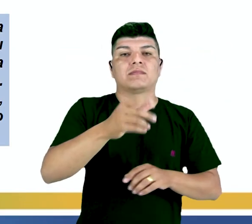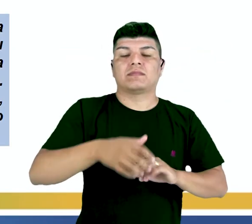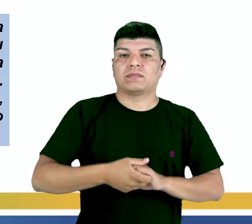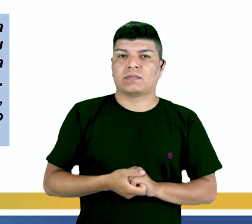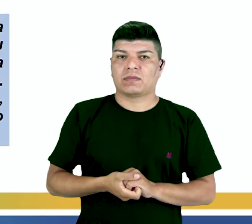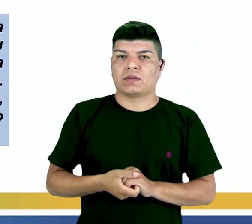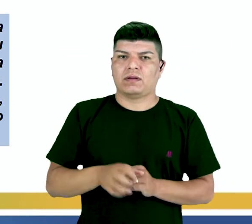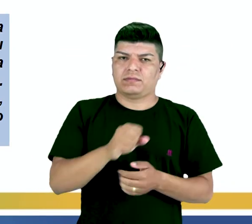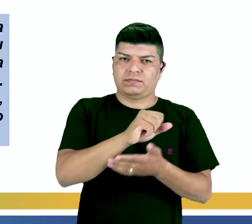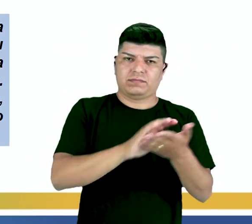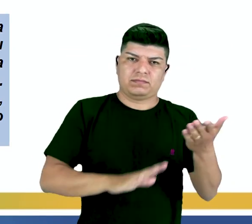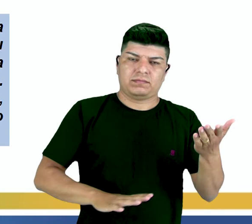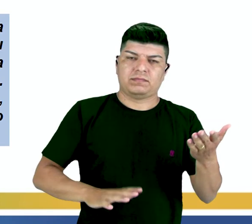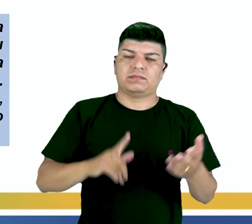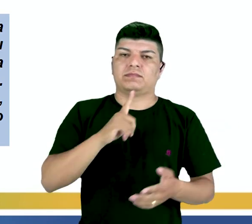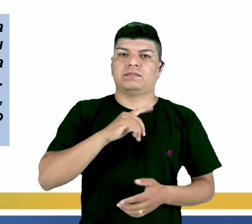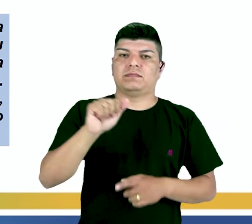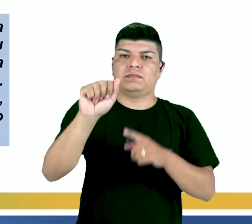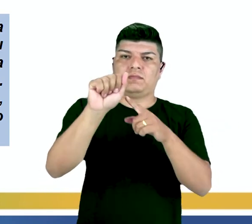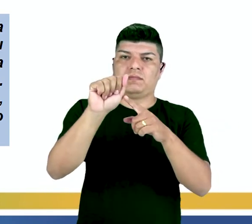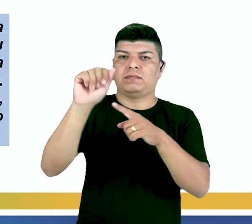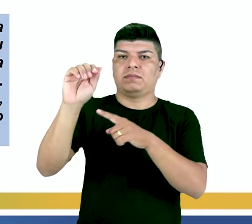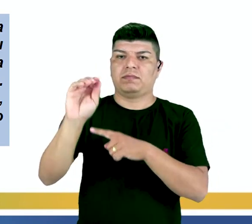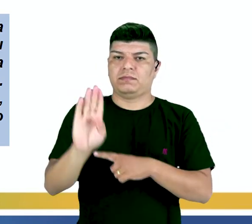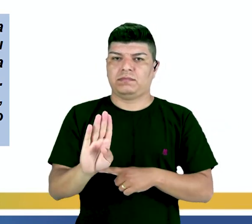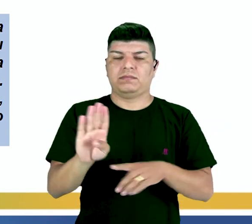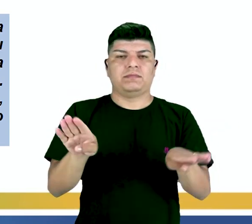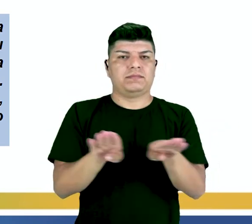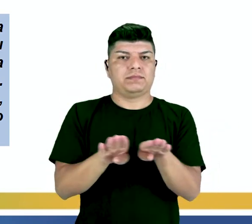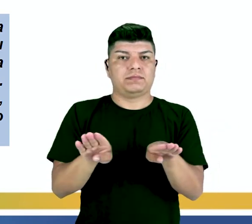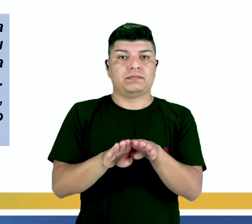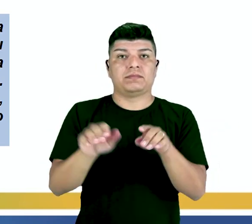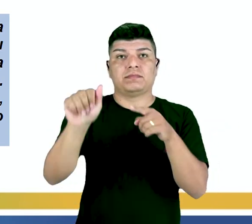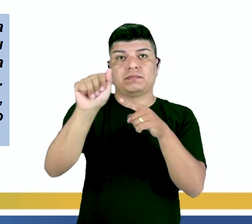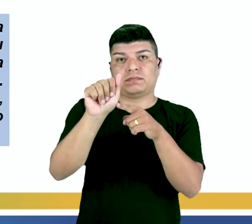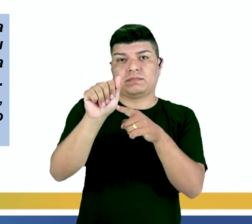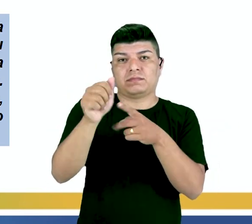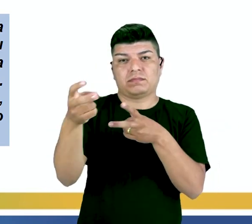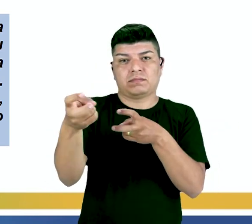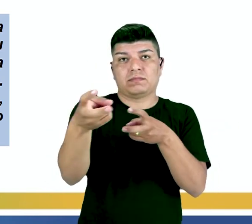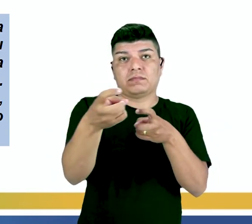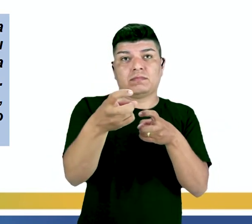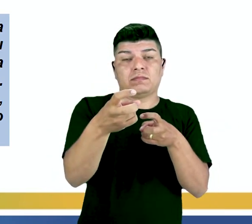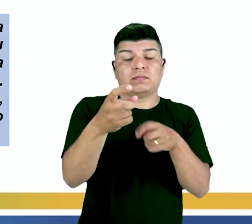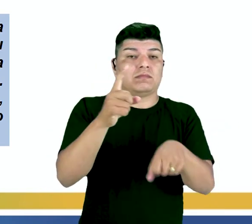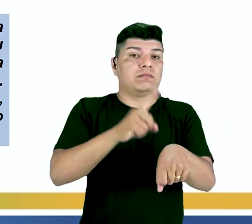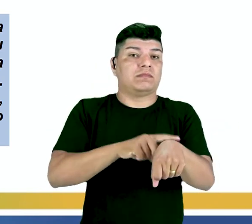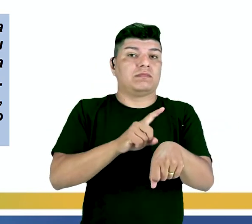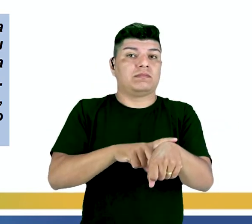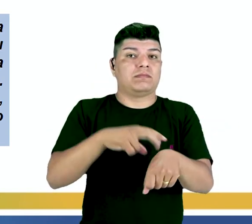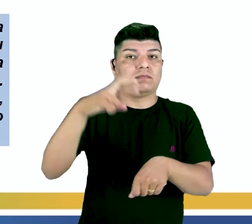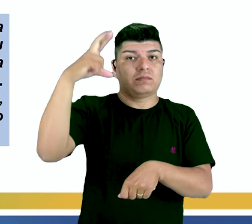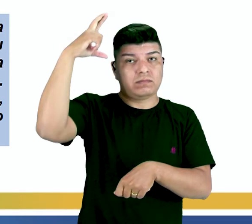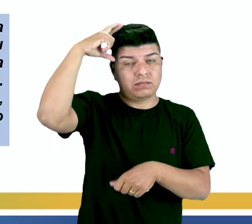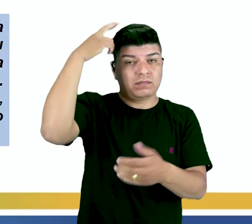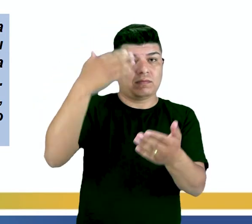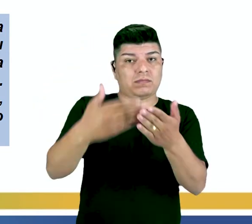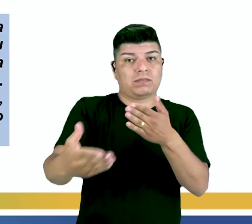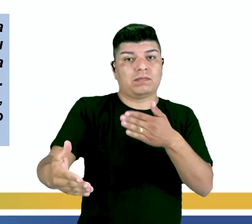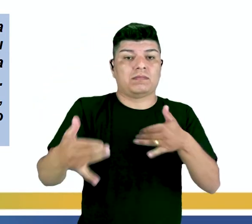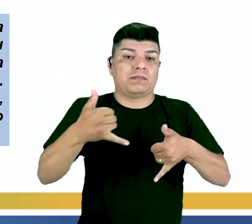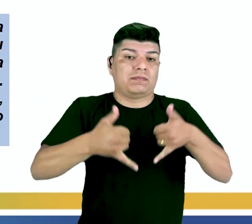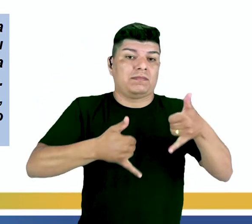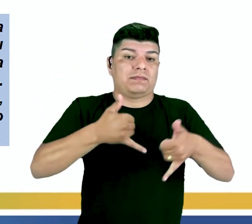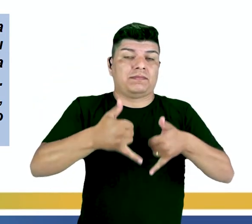aí letra A e letra B. Na letra A, você vai fazer a identificação do momento em que Cinderela perdeu o sapatinho.